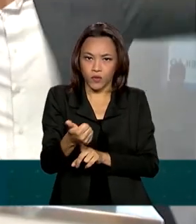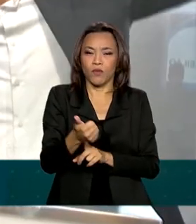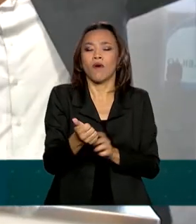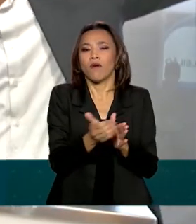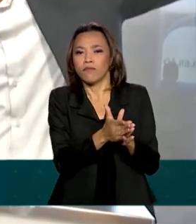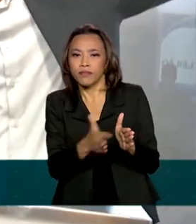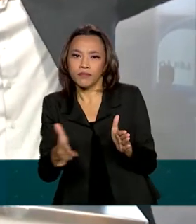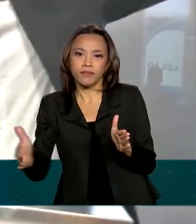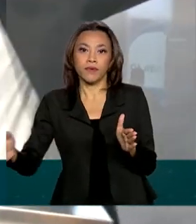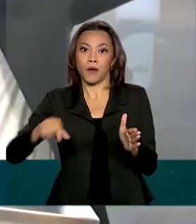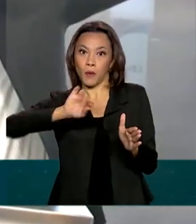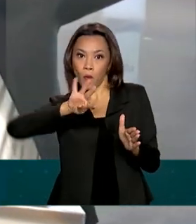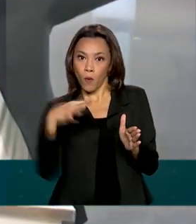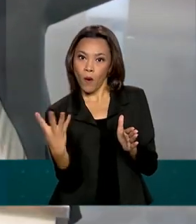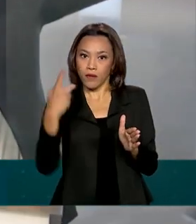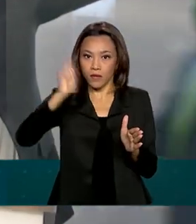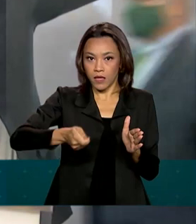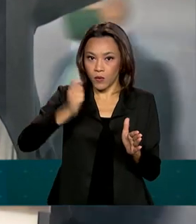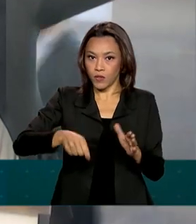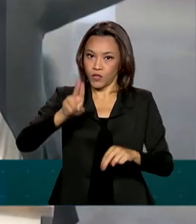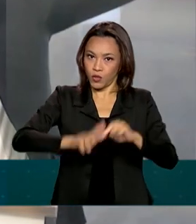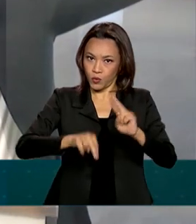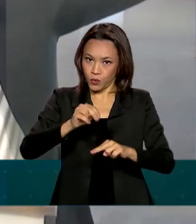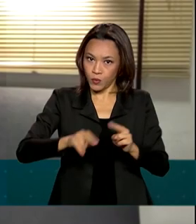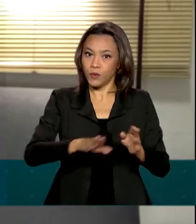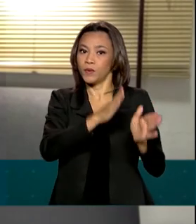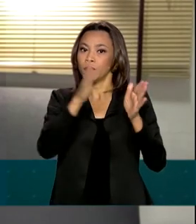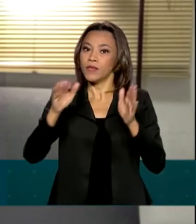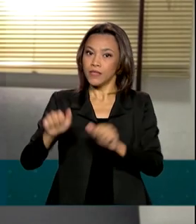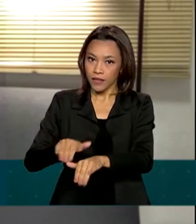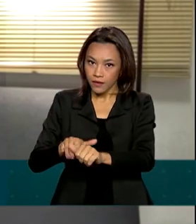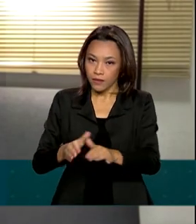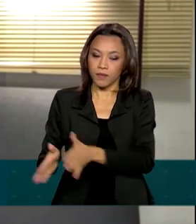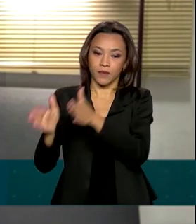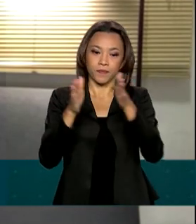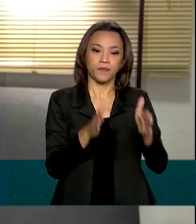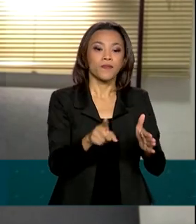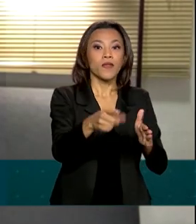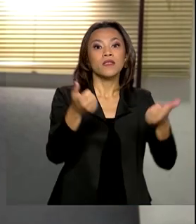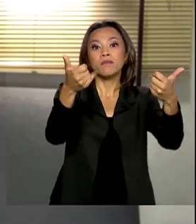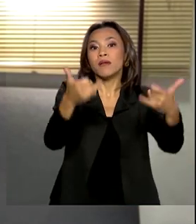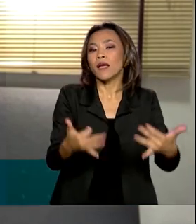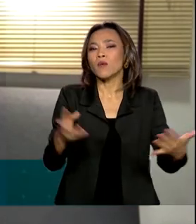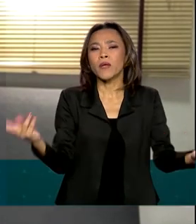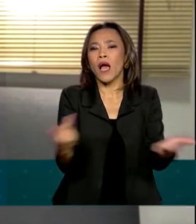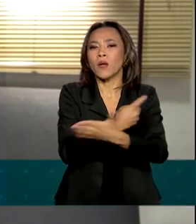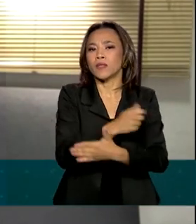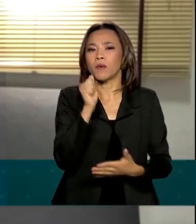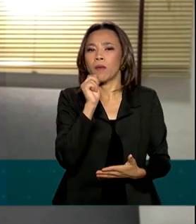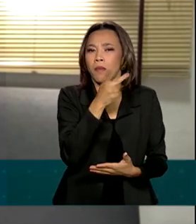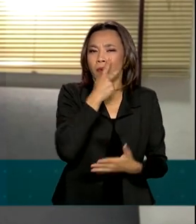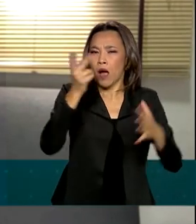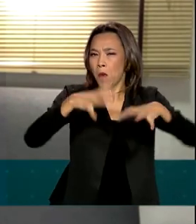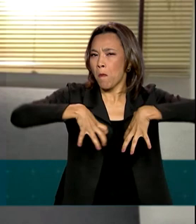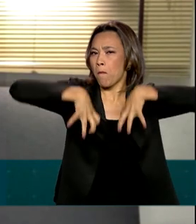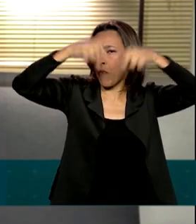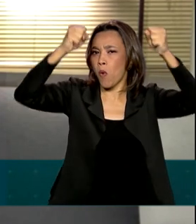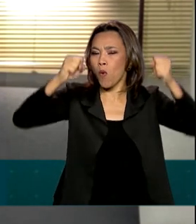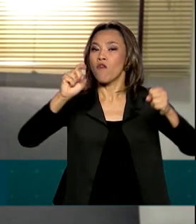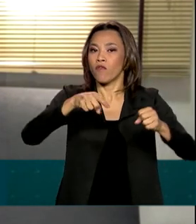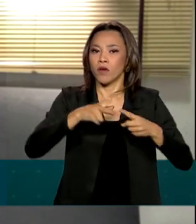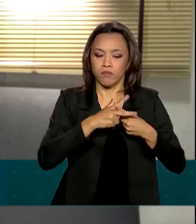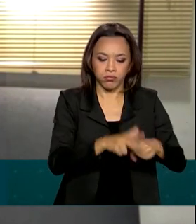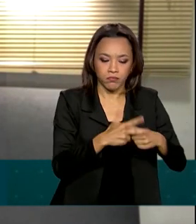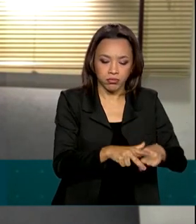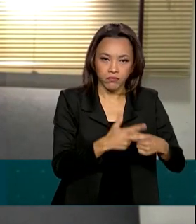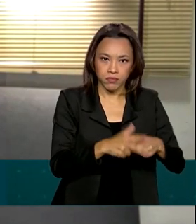realizados quatro leilões em junho e setembro. Ao falar sobre o apagão no Amapá, causado por um incêndio em um